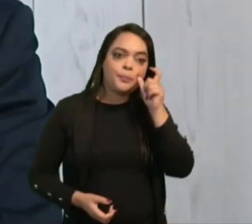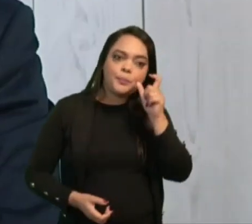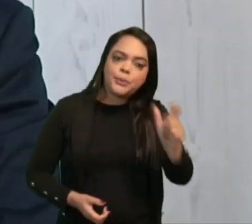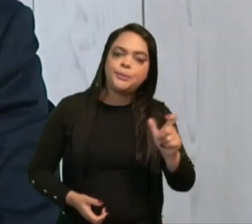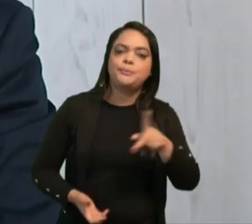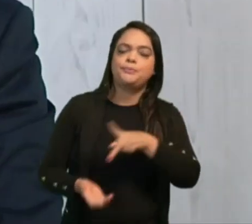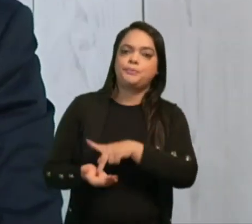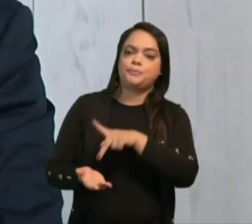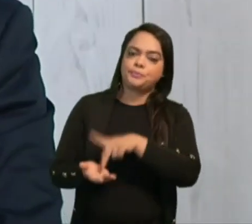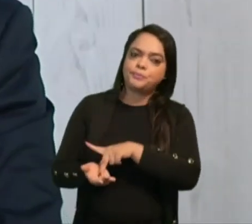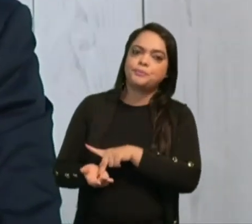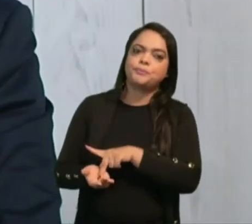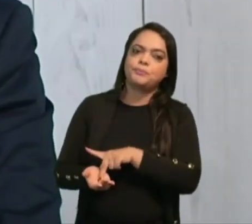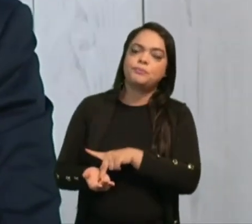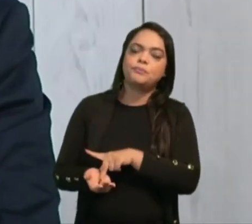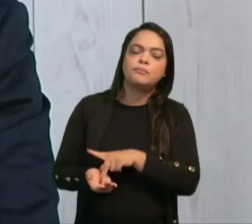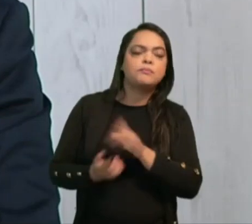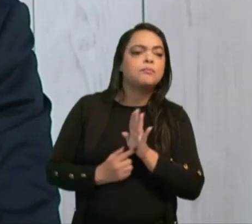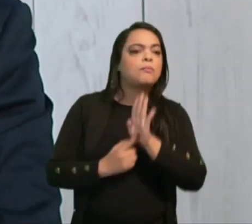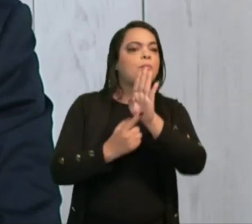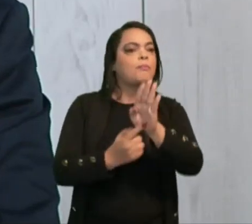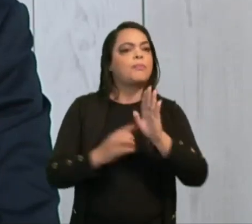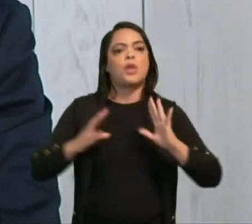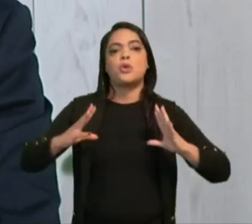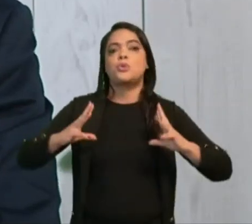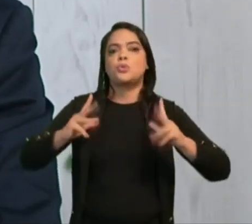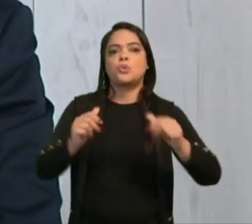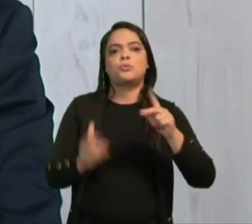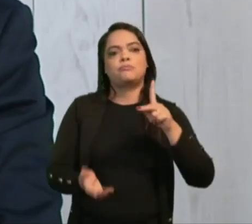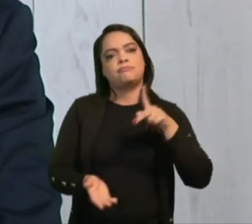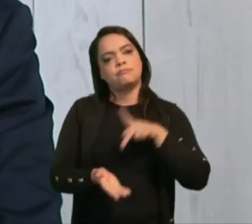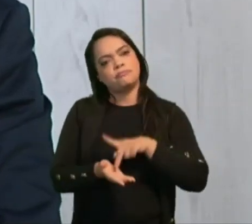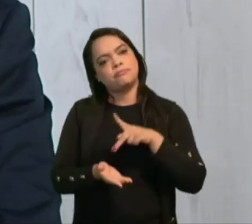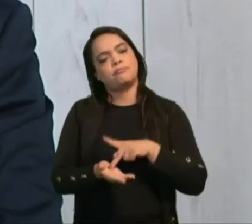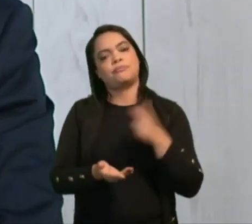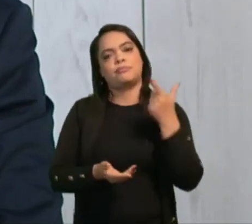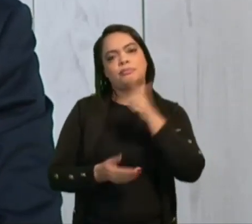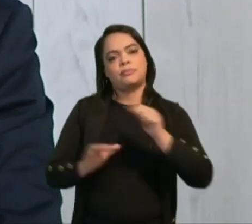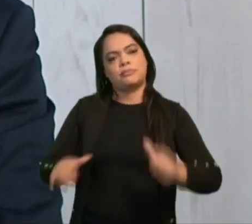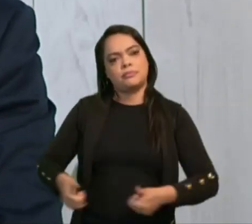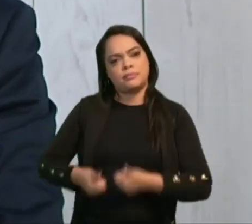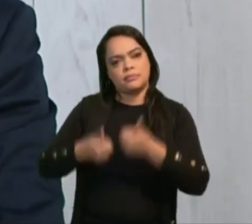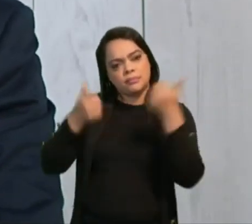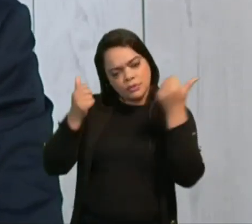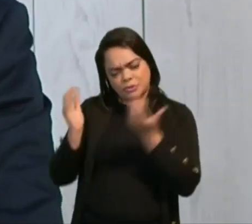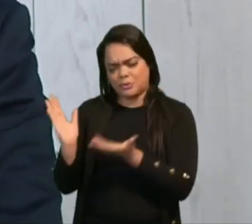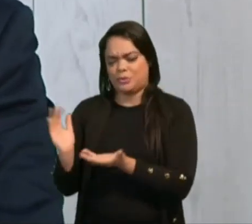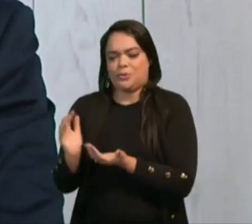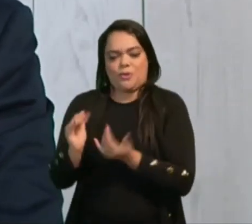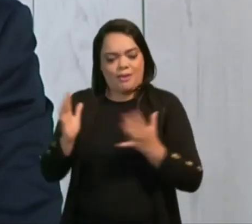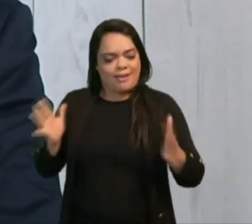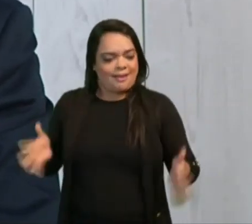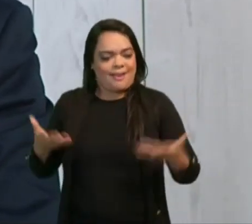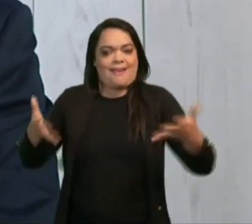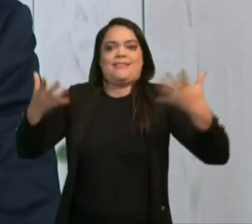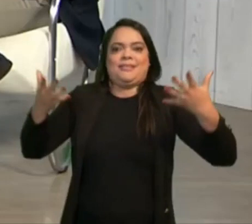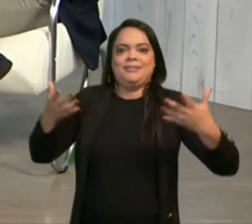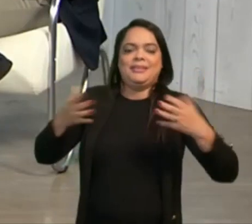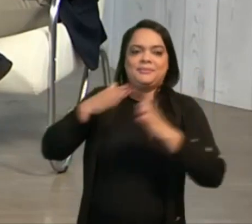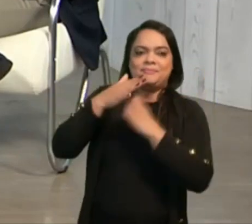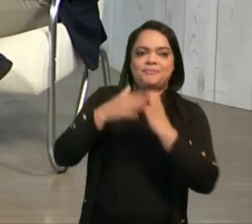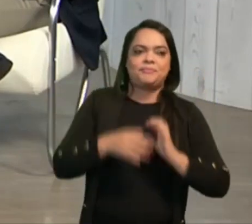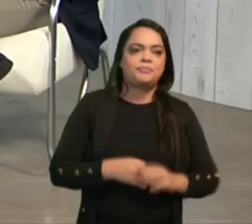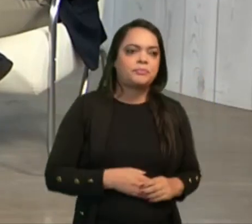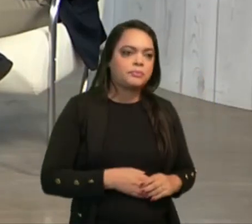são relatos que demonstram que todos realmente ganham, o jovem oxigena no ambiente da empresa. Então, qual que é a